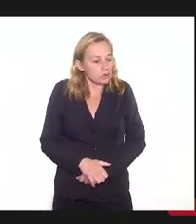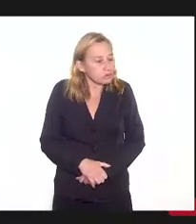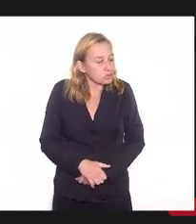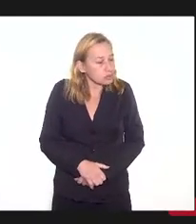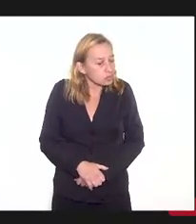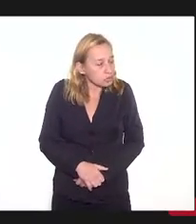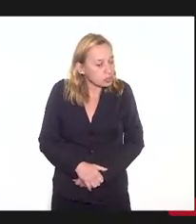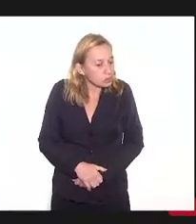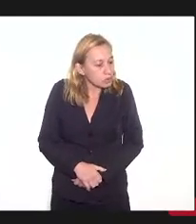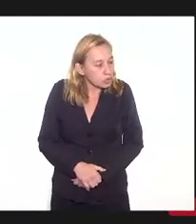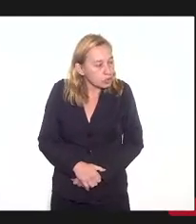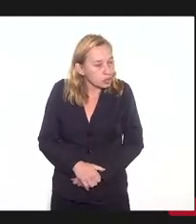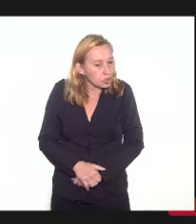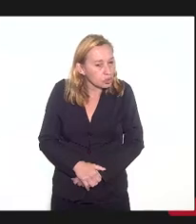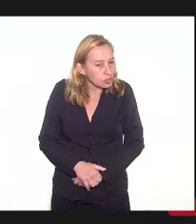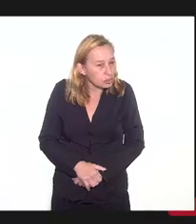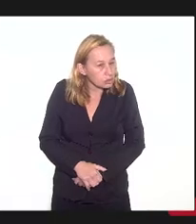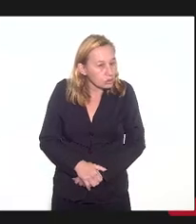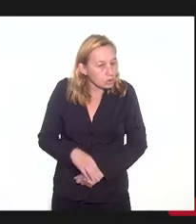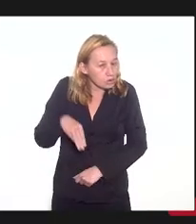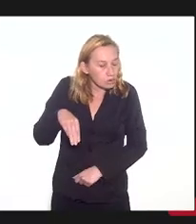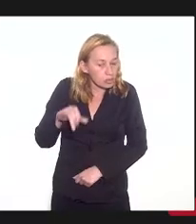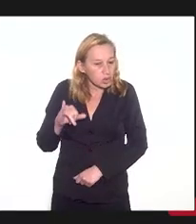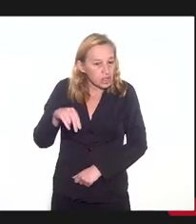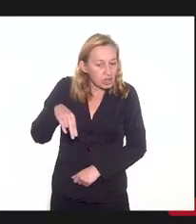do ministro o